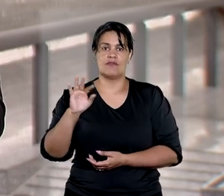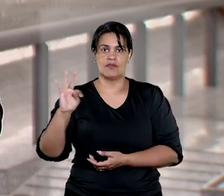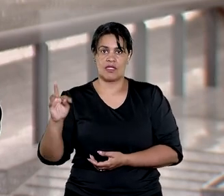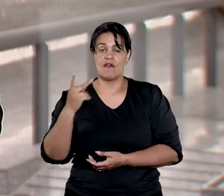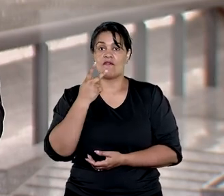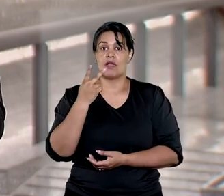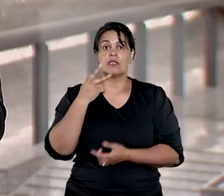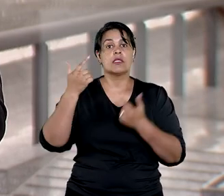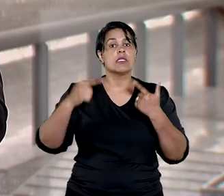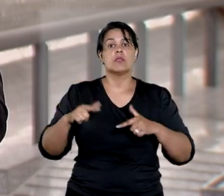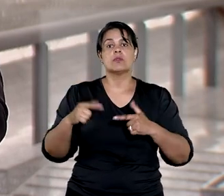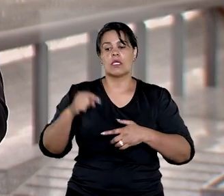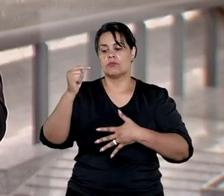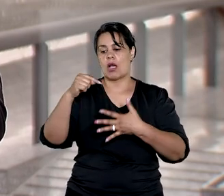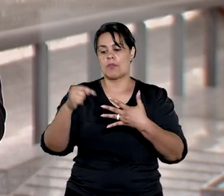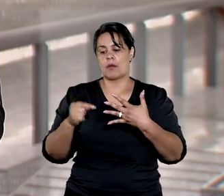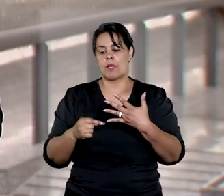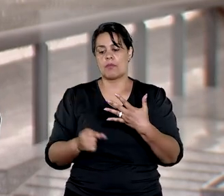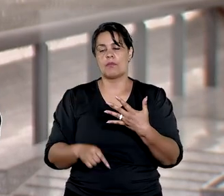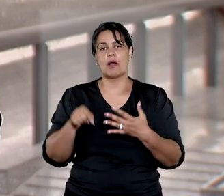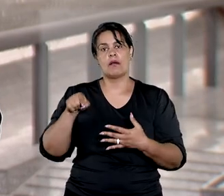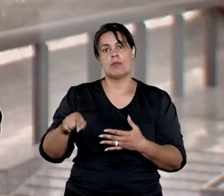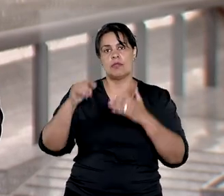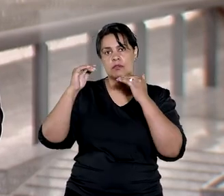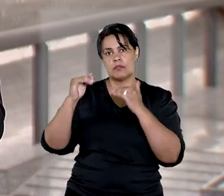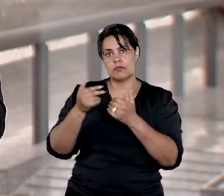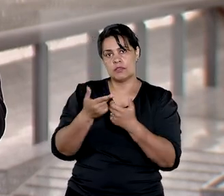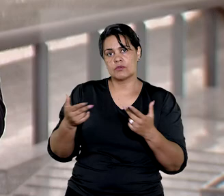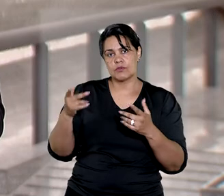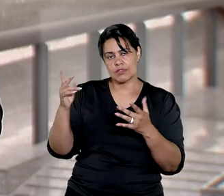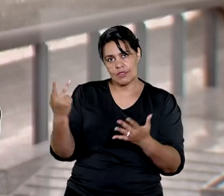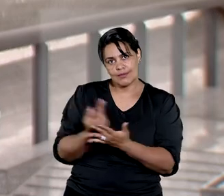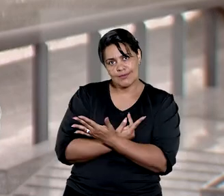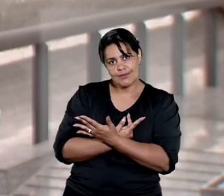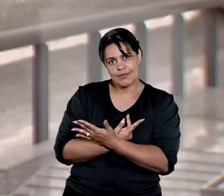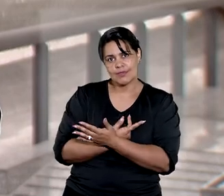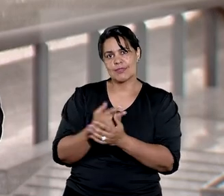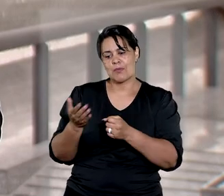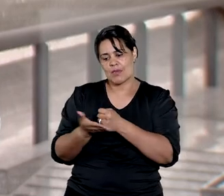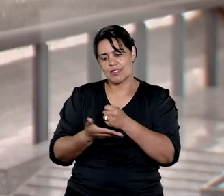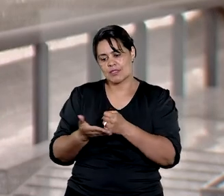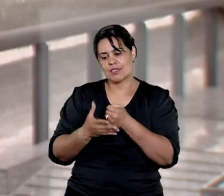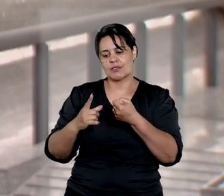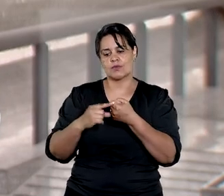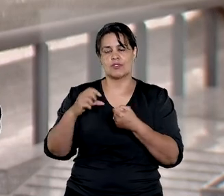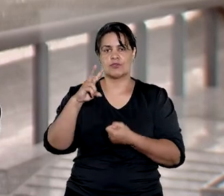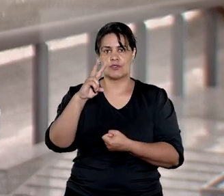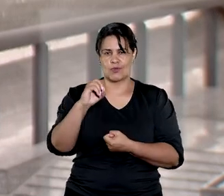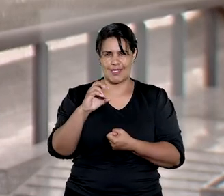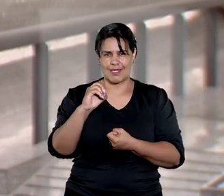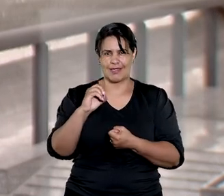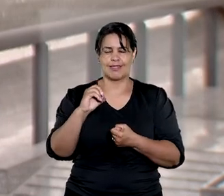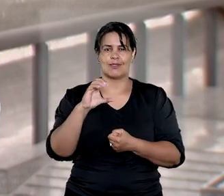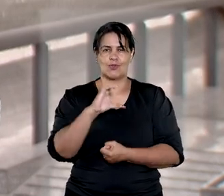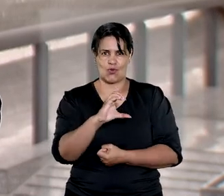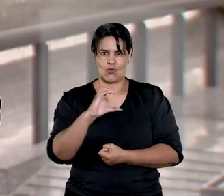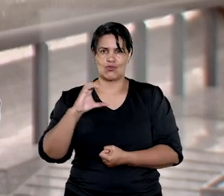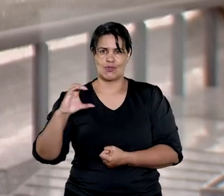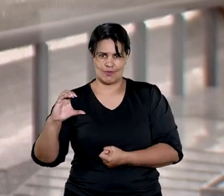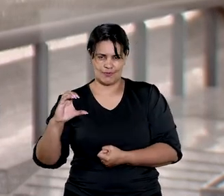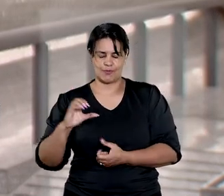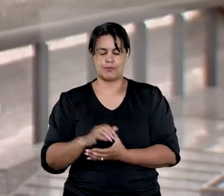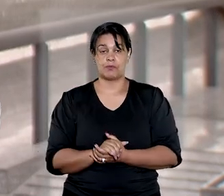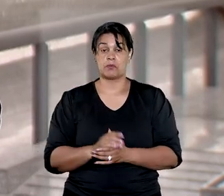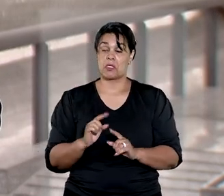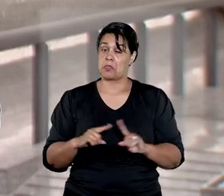para o deferimento da desconsideração inversa da personalidade jurídica, com base no artigo 50 do Código Civil. Mas o